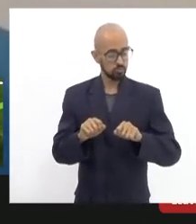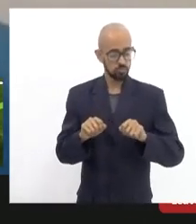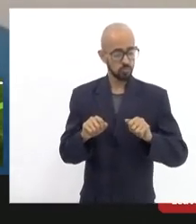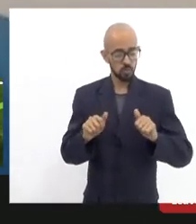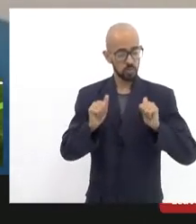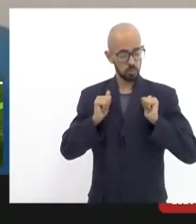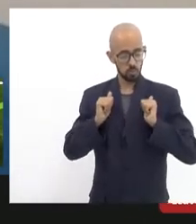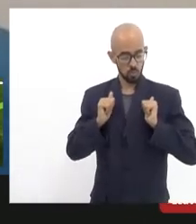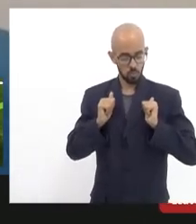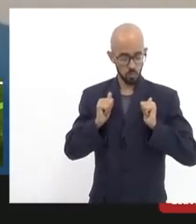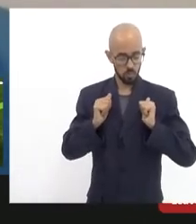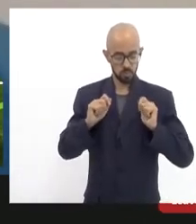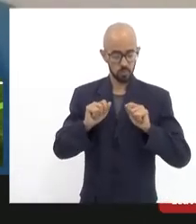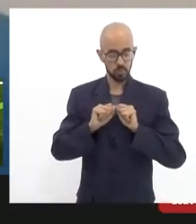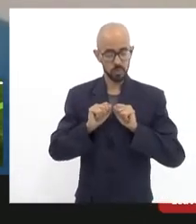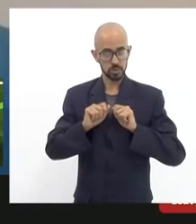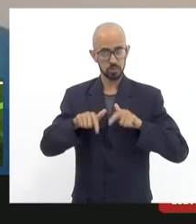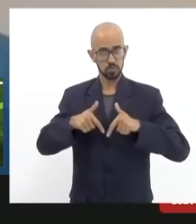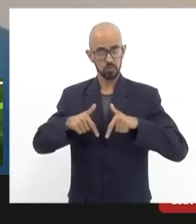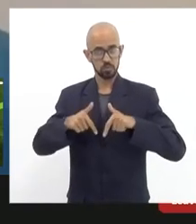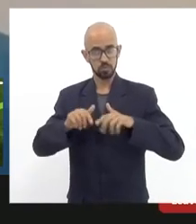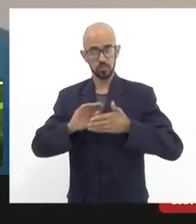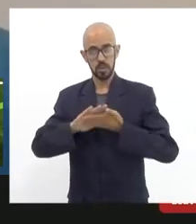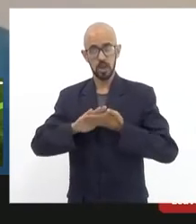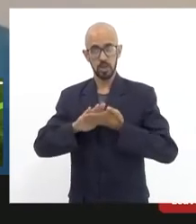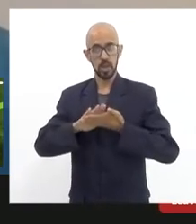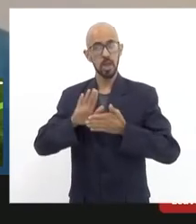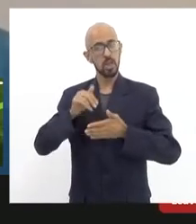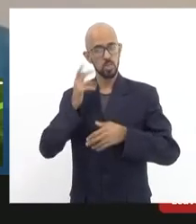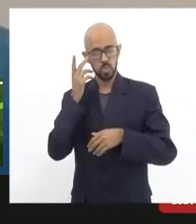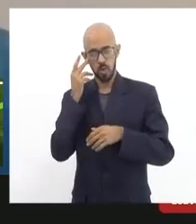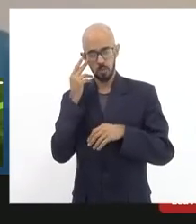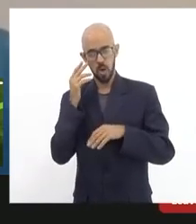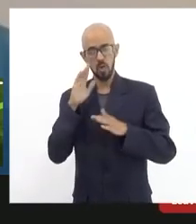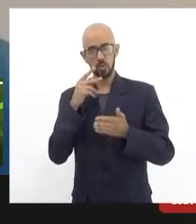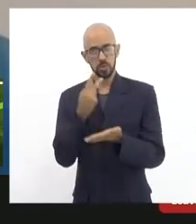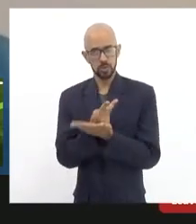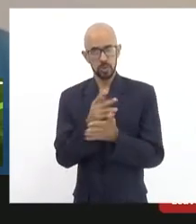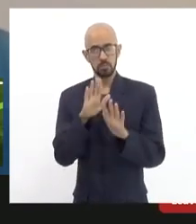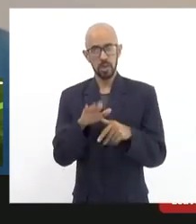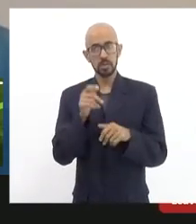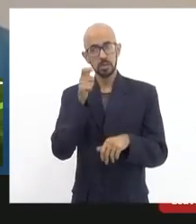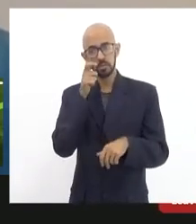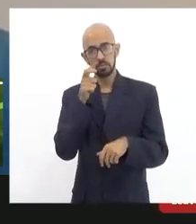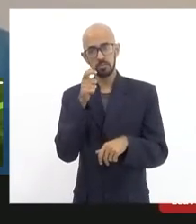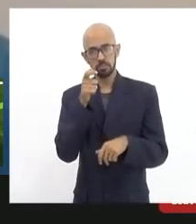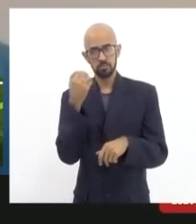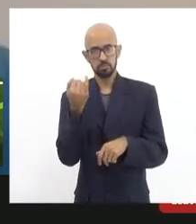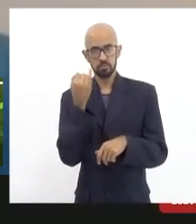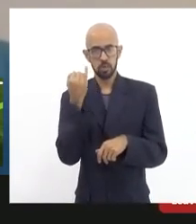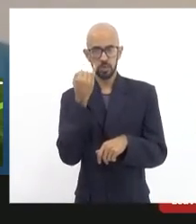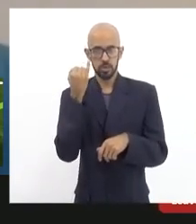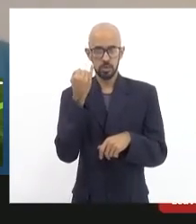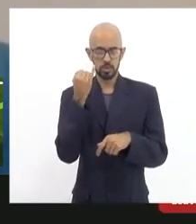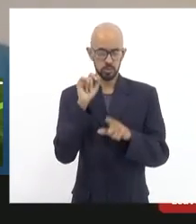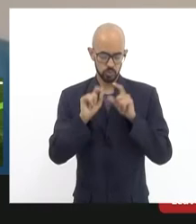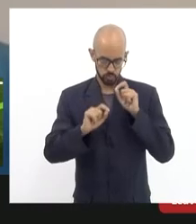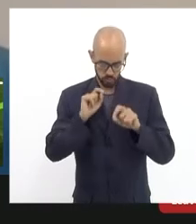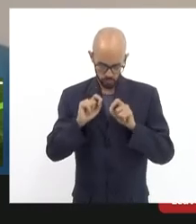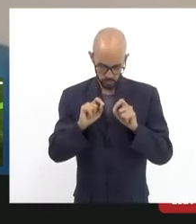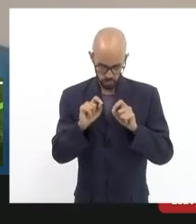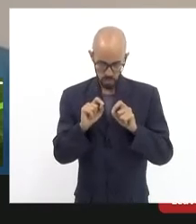por conta própria o que é natural do administrador o que eu acho que seria interessante e muito válido é que esse